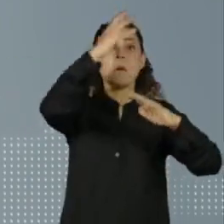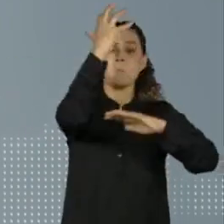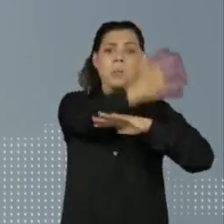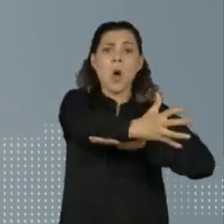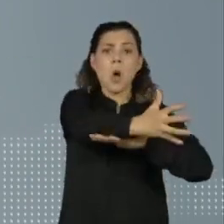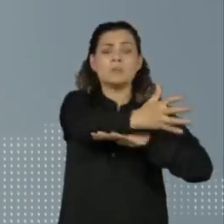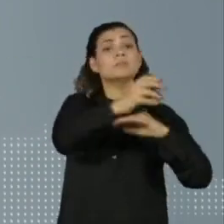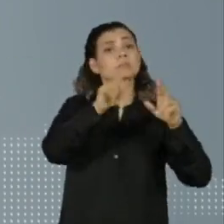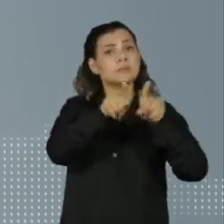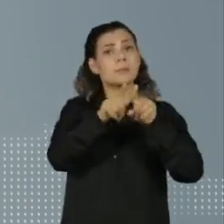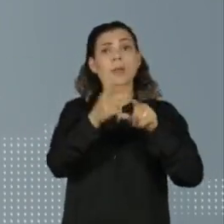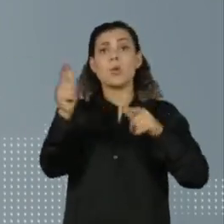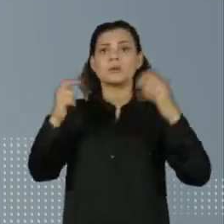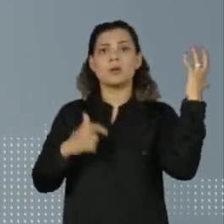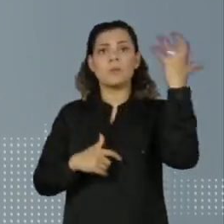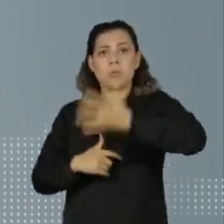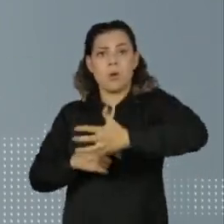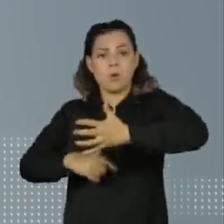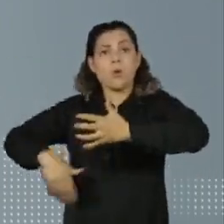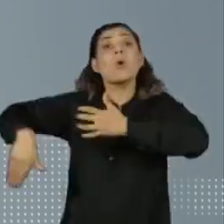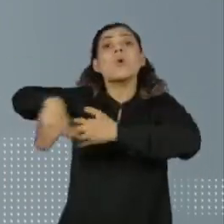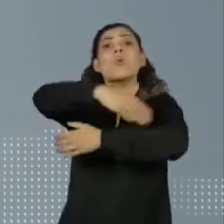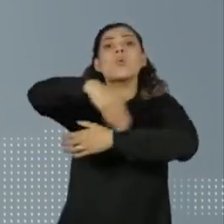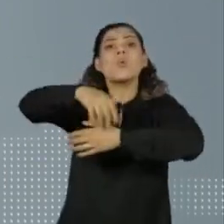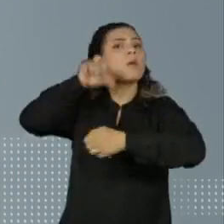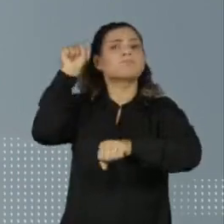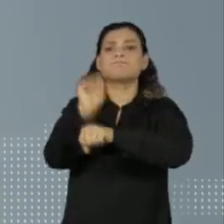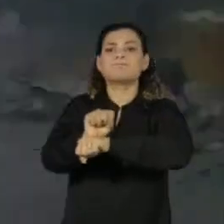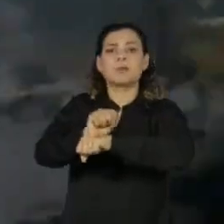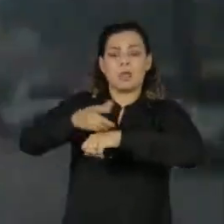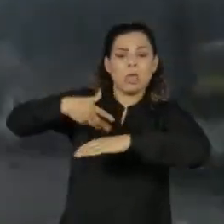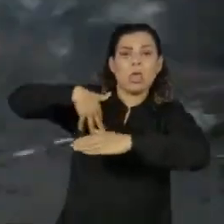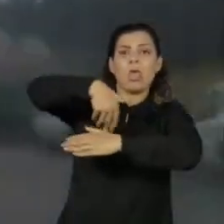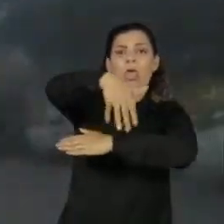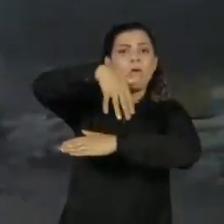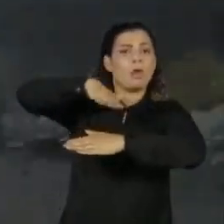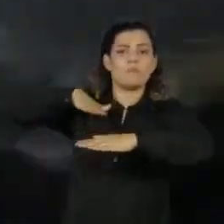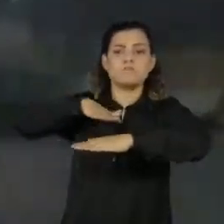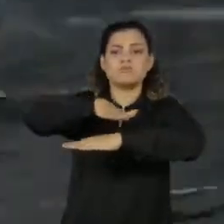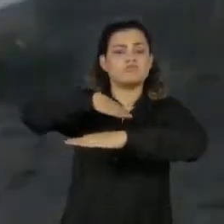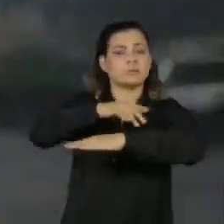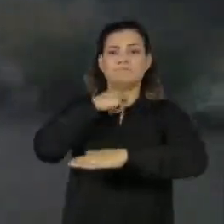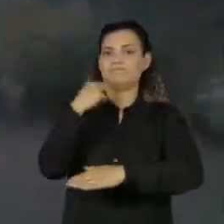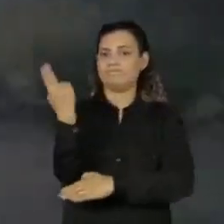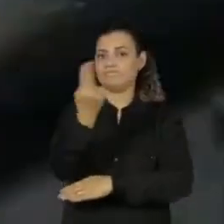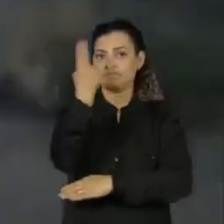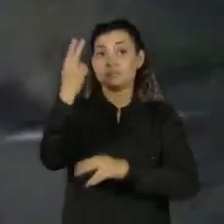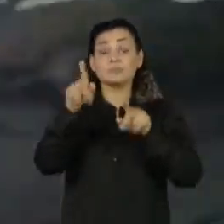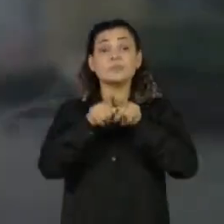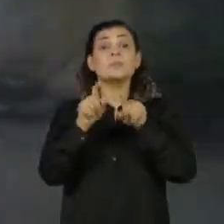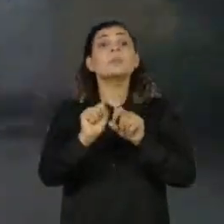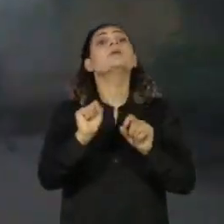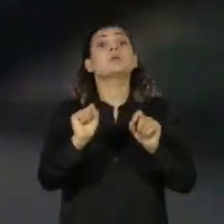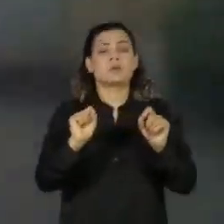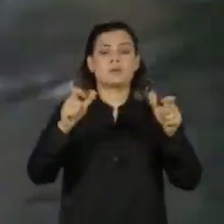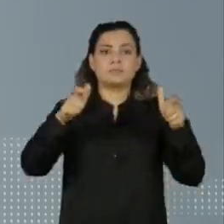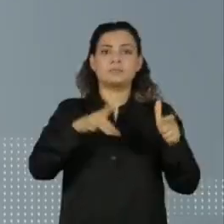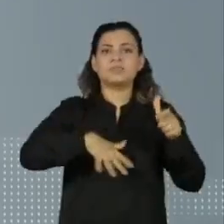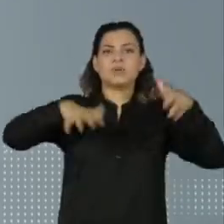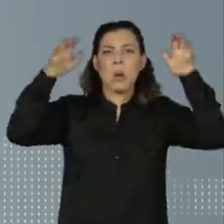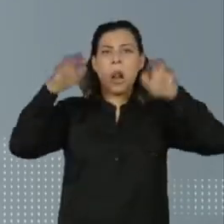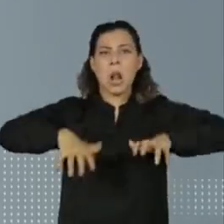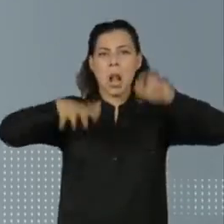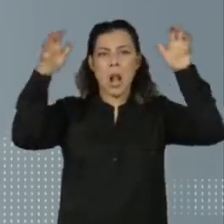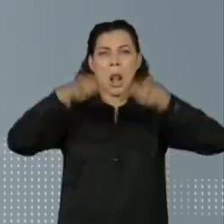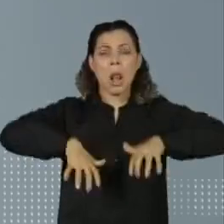outra ficou atravessada na rua. O trânsito ficou interrompido. Em São Luís do Maranhão, foi a chuva forte que causou transtornos.